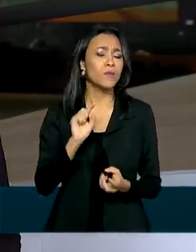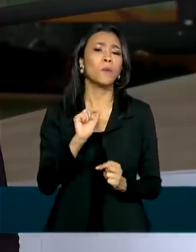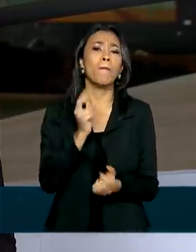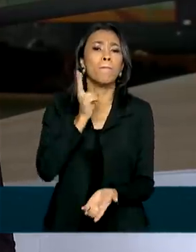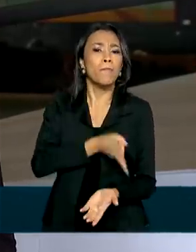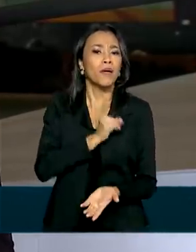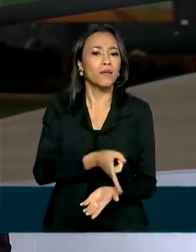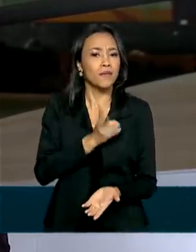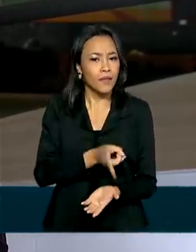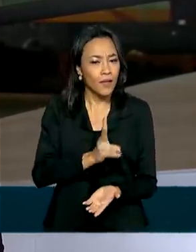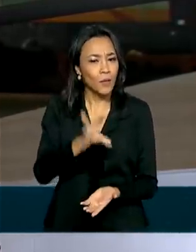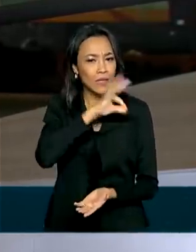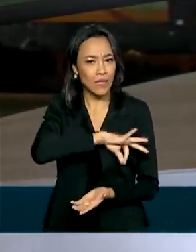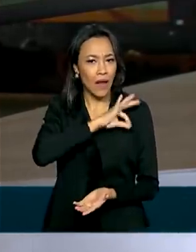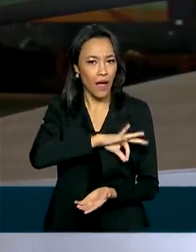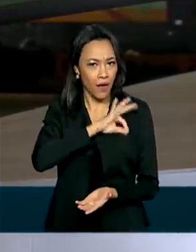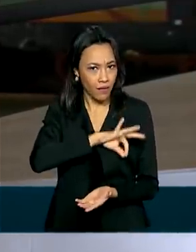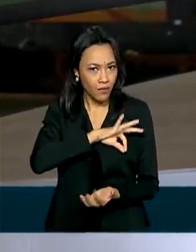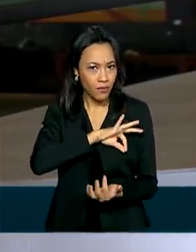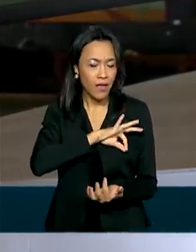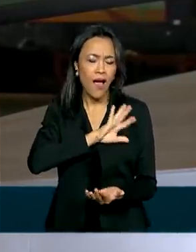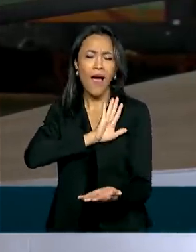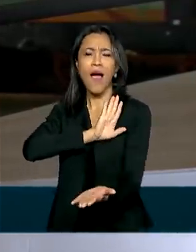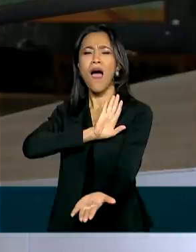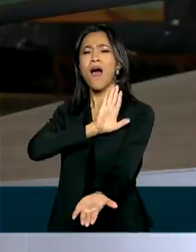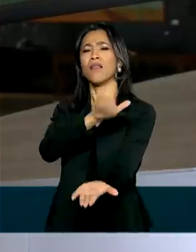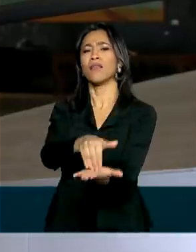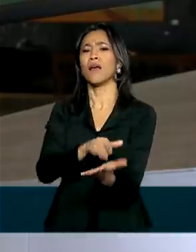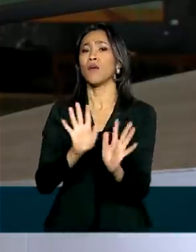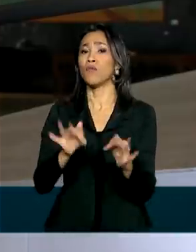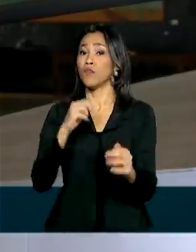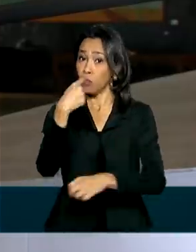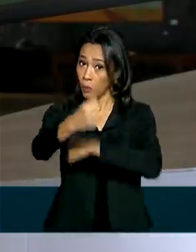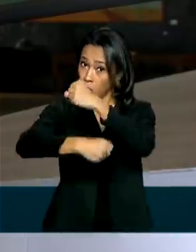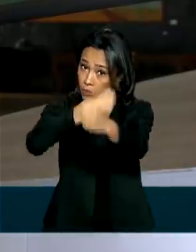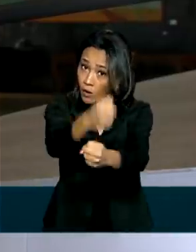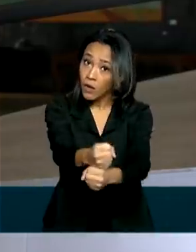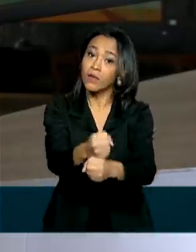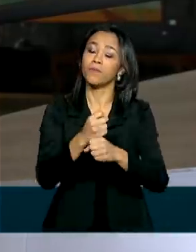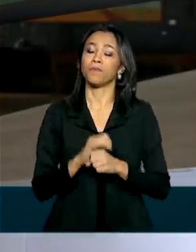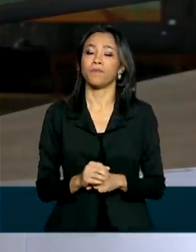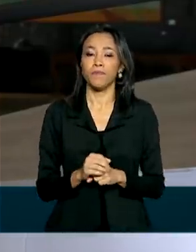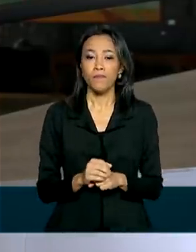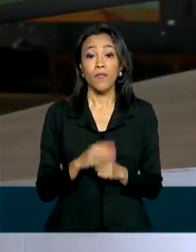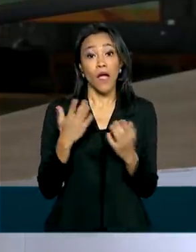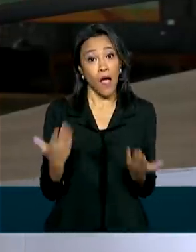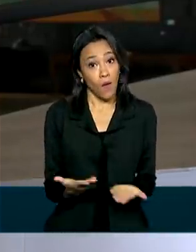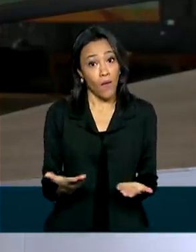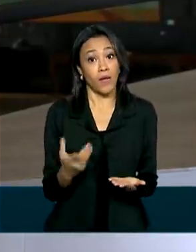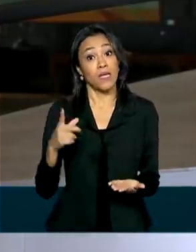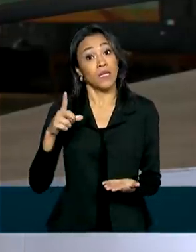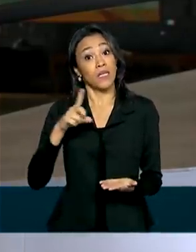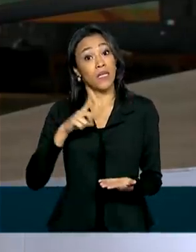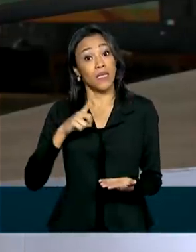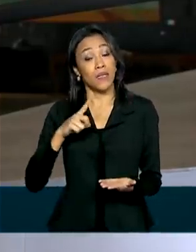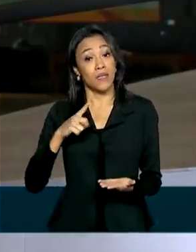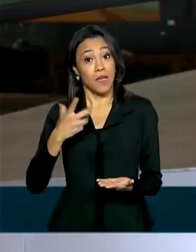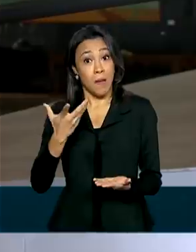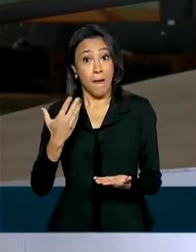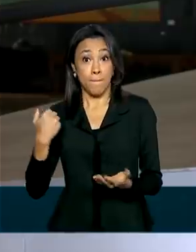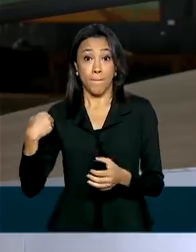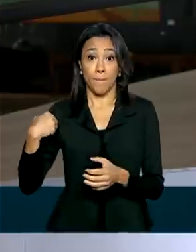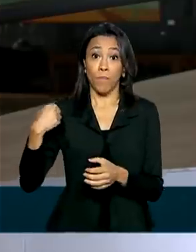mantém os salários congelados até o fim do ano que vem. Aquele que abria a possibilidade aos estados de interromper o